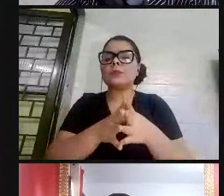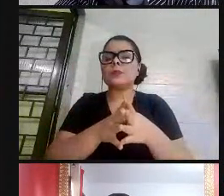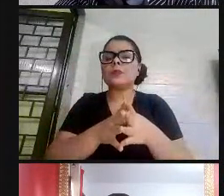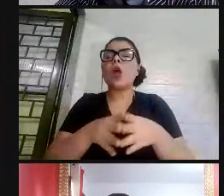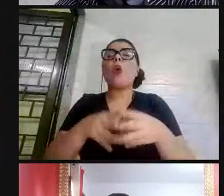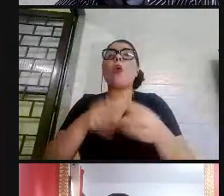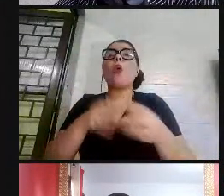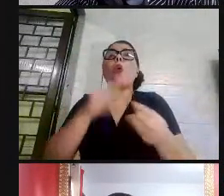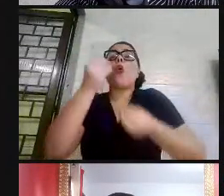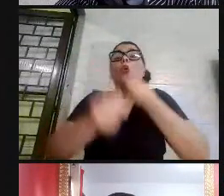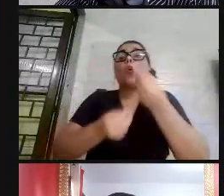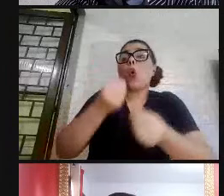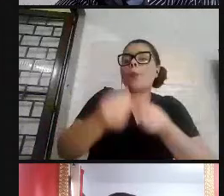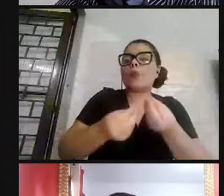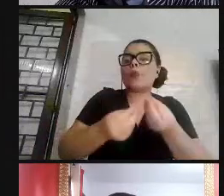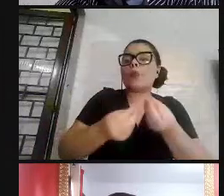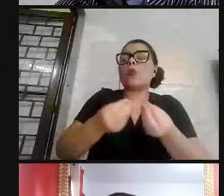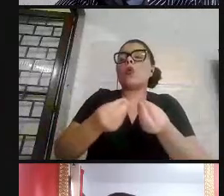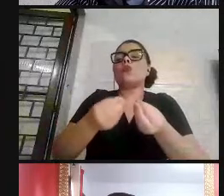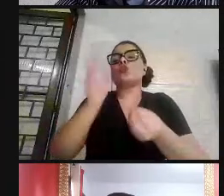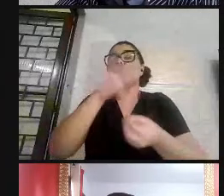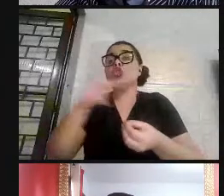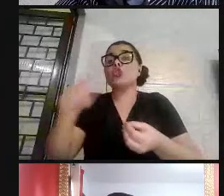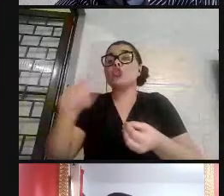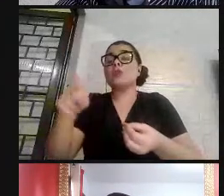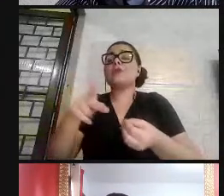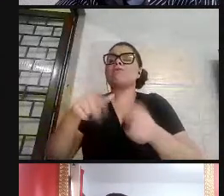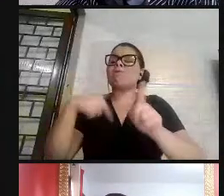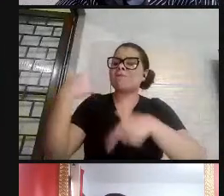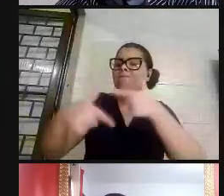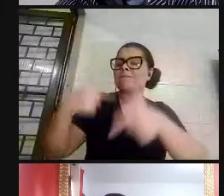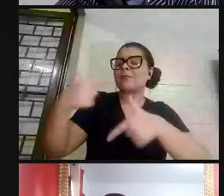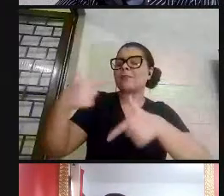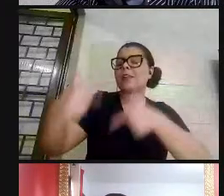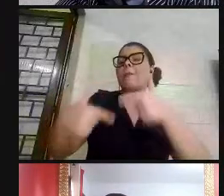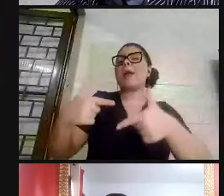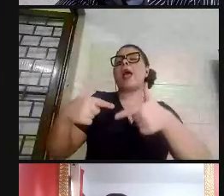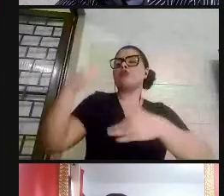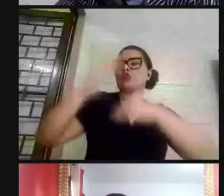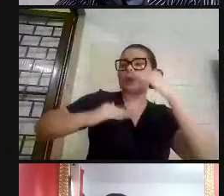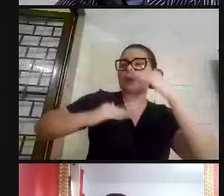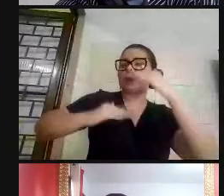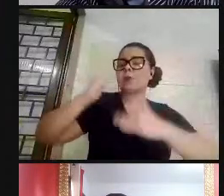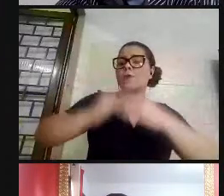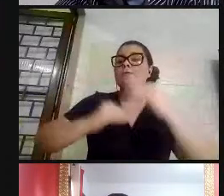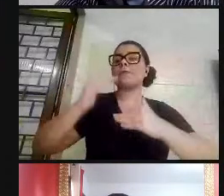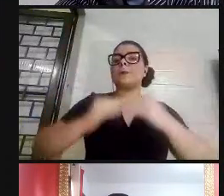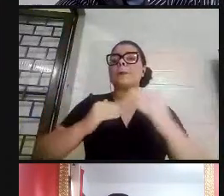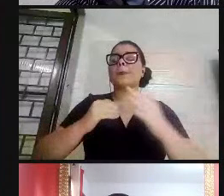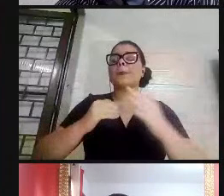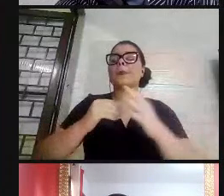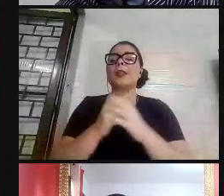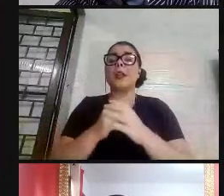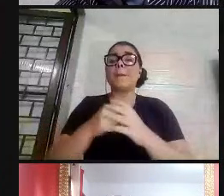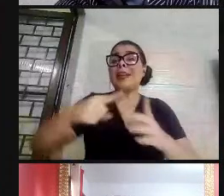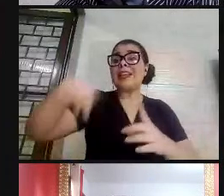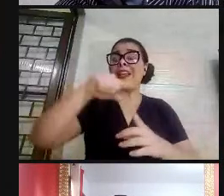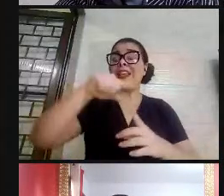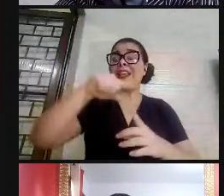profissionalismo, de tudo isso para proporcionar o conhecimento deles, para que eles